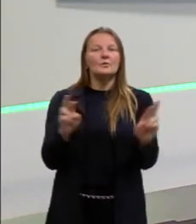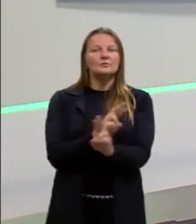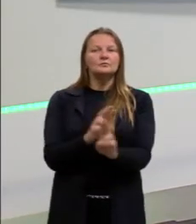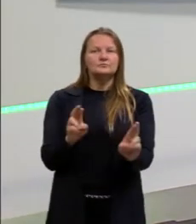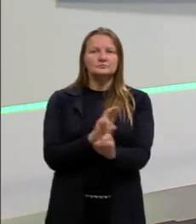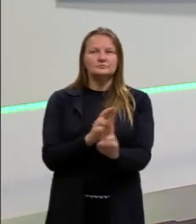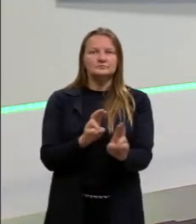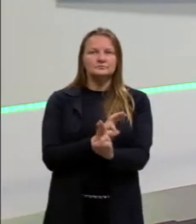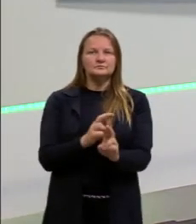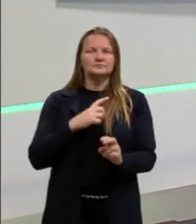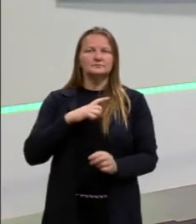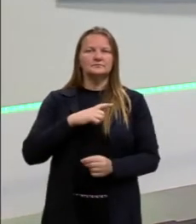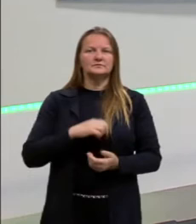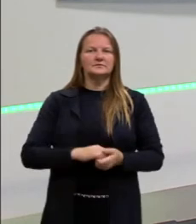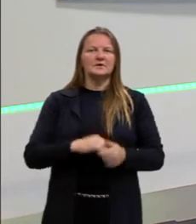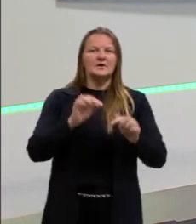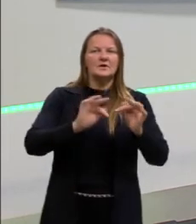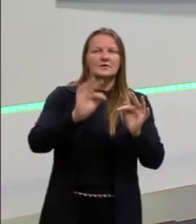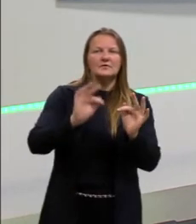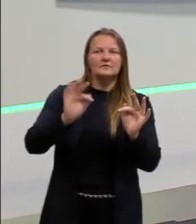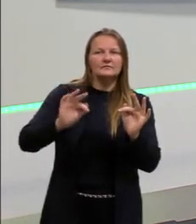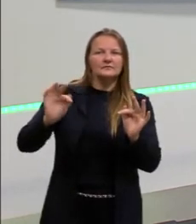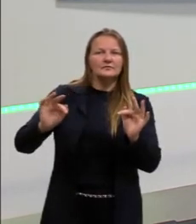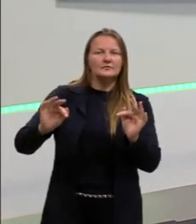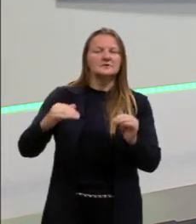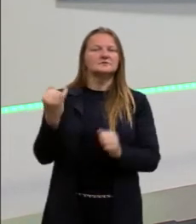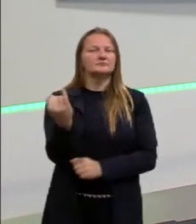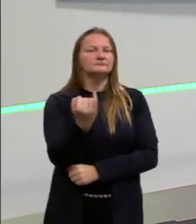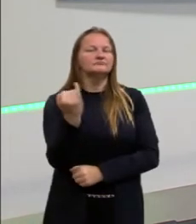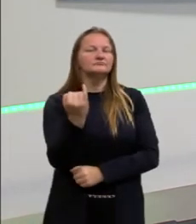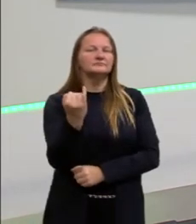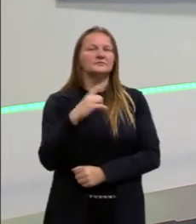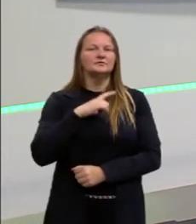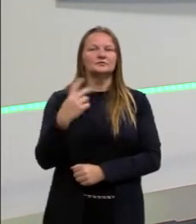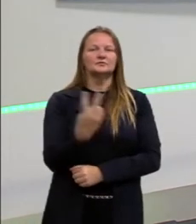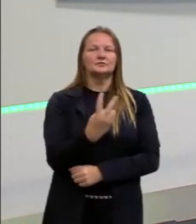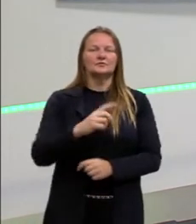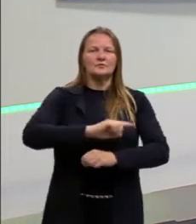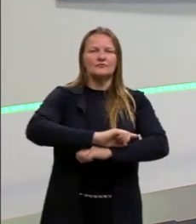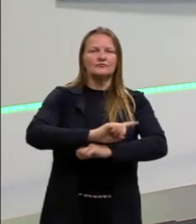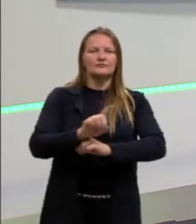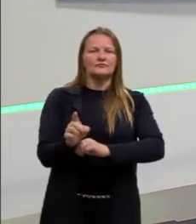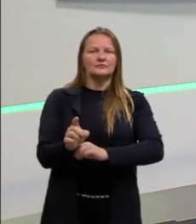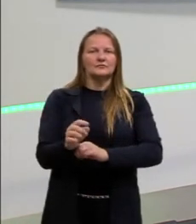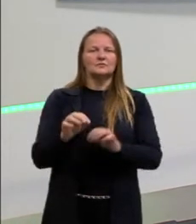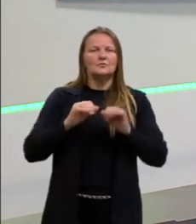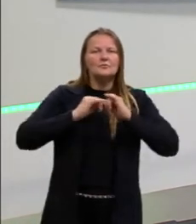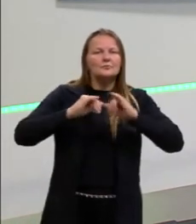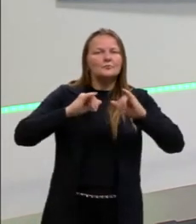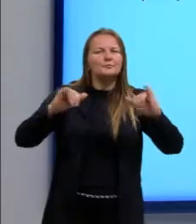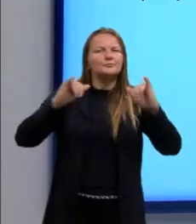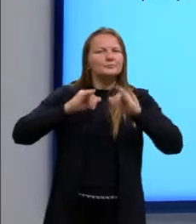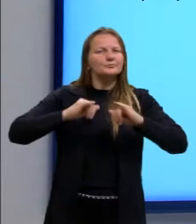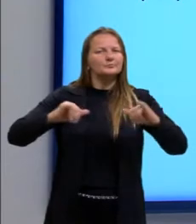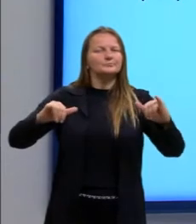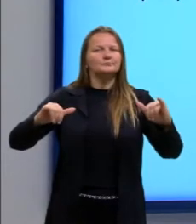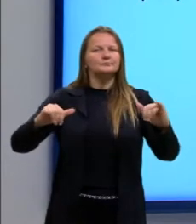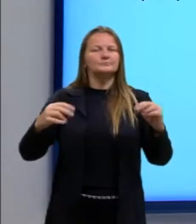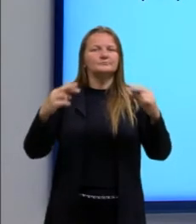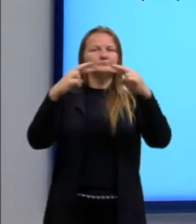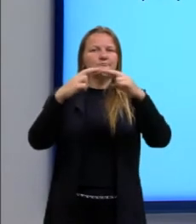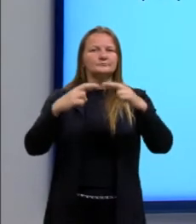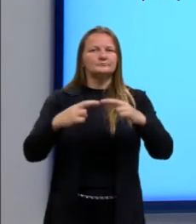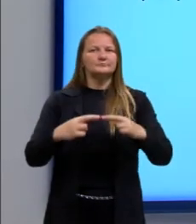entre as frequências fundamentais e a velocidade de propagação respectivamente